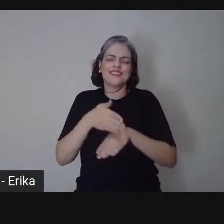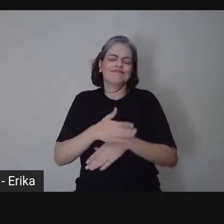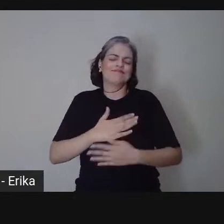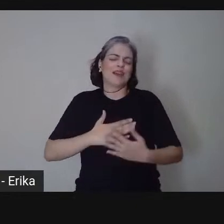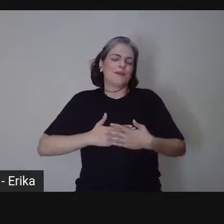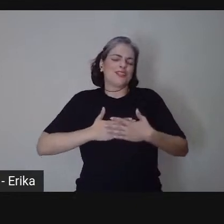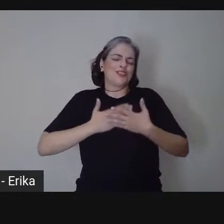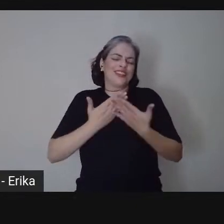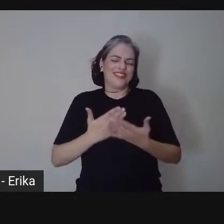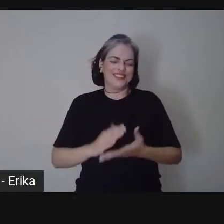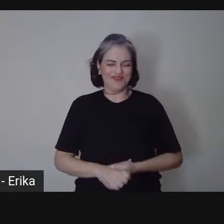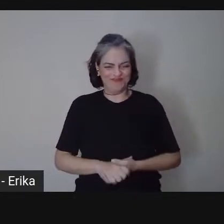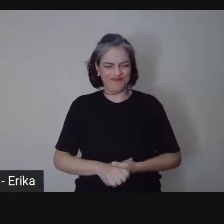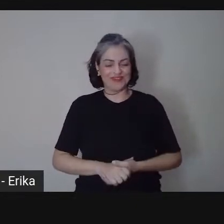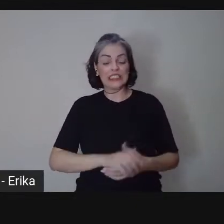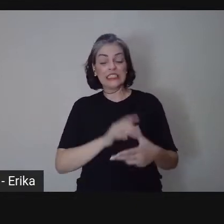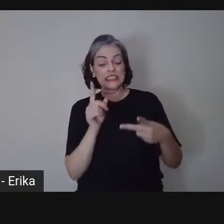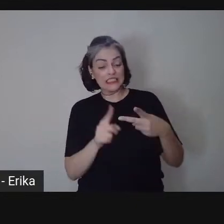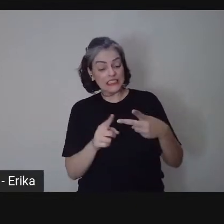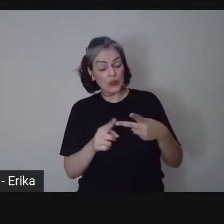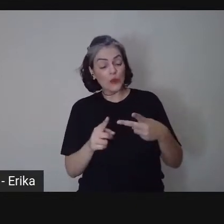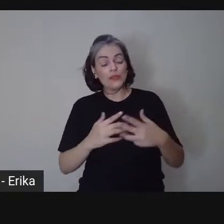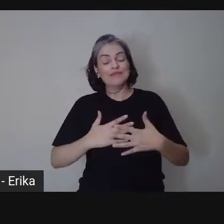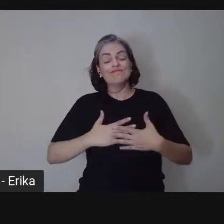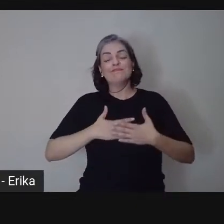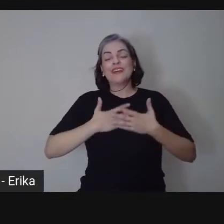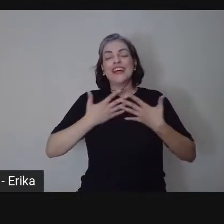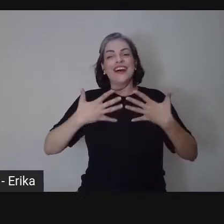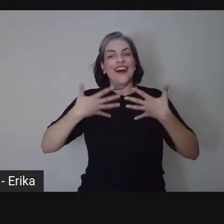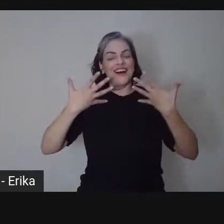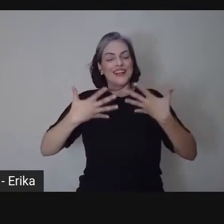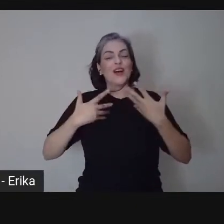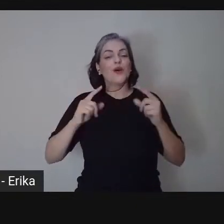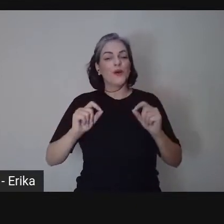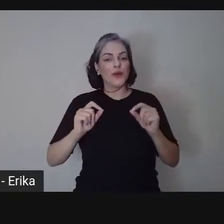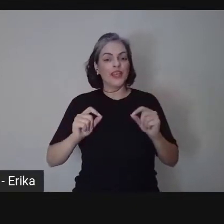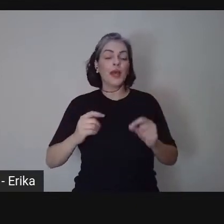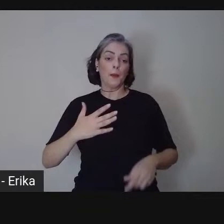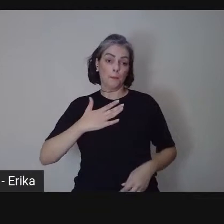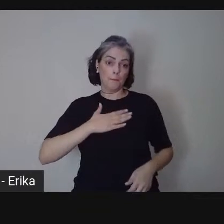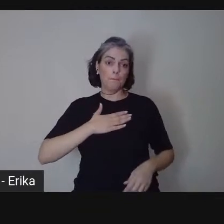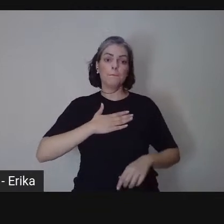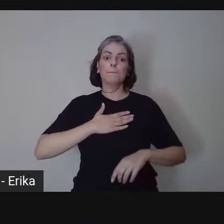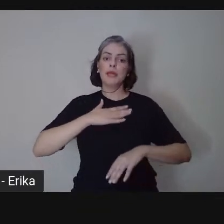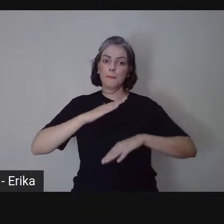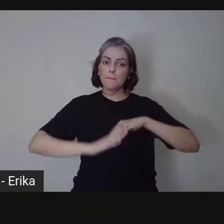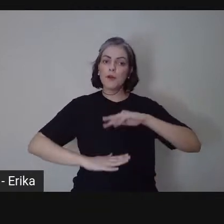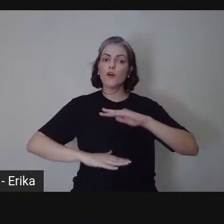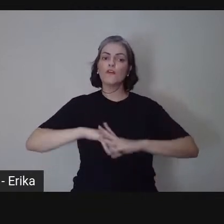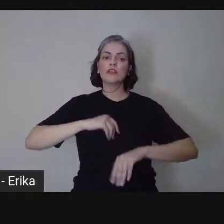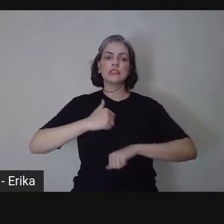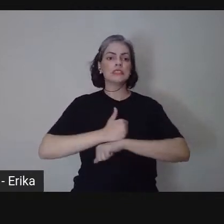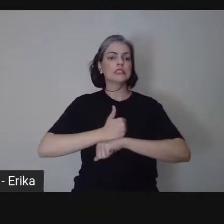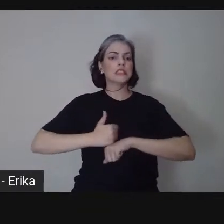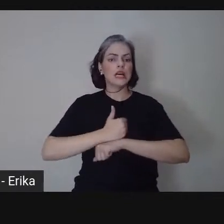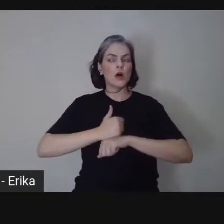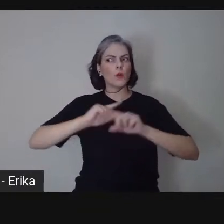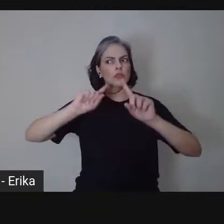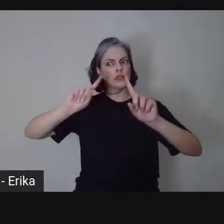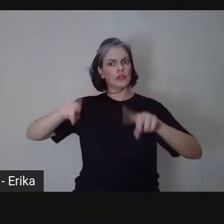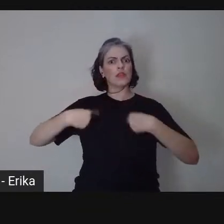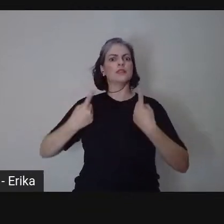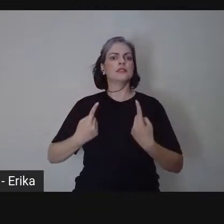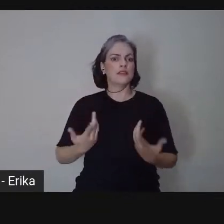segunda paixão foi o desafio da minha profissão de tentar tornar esses